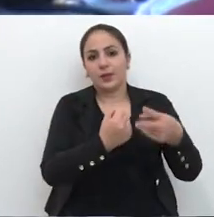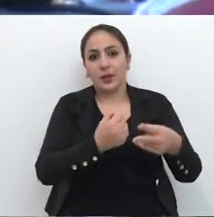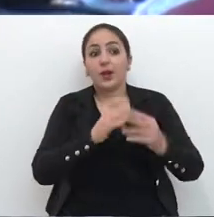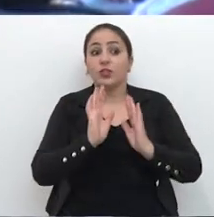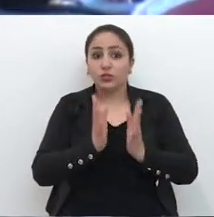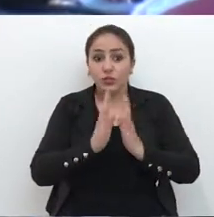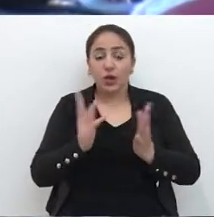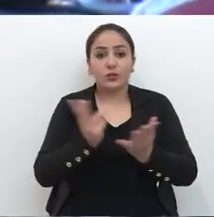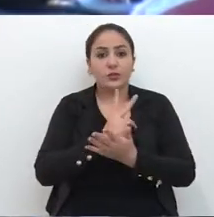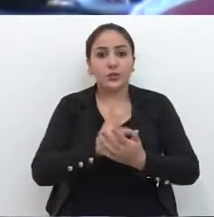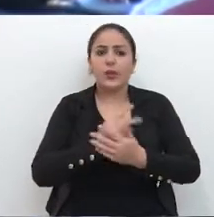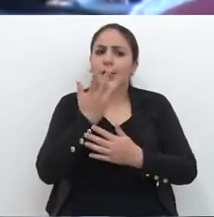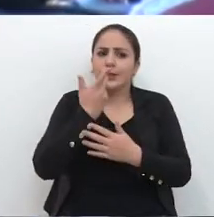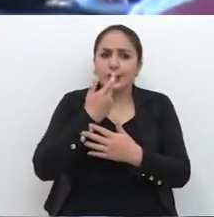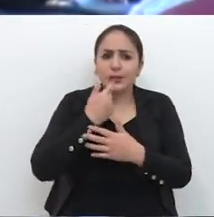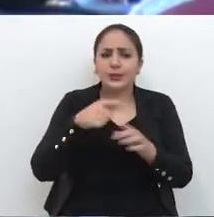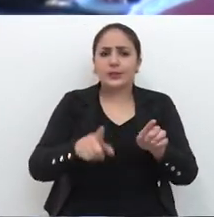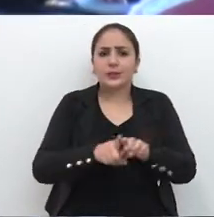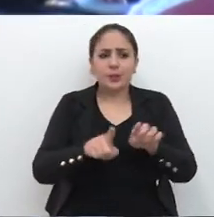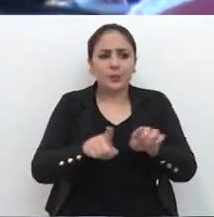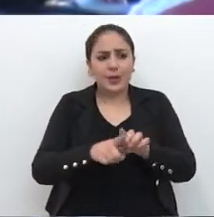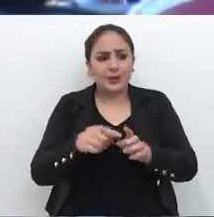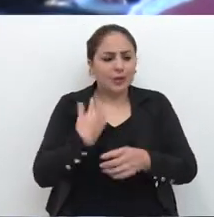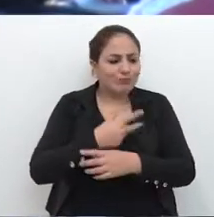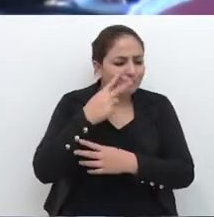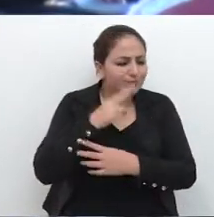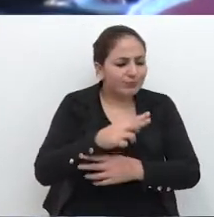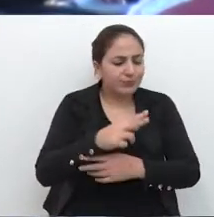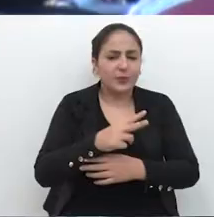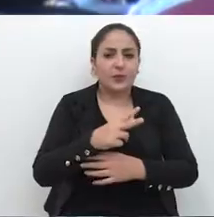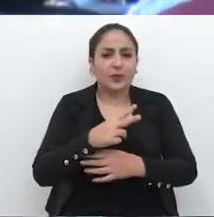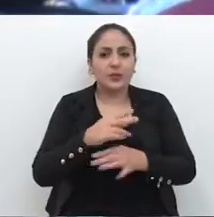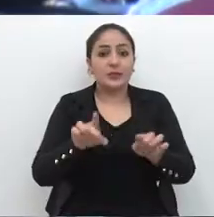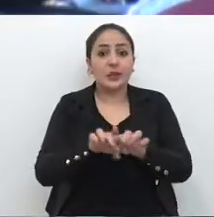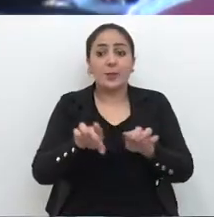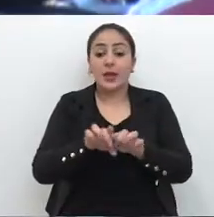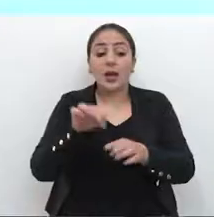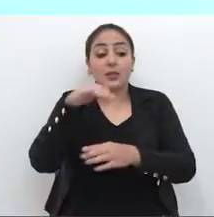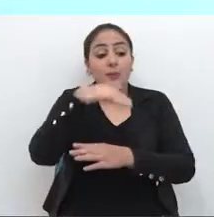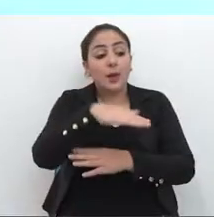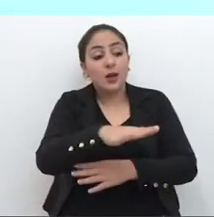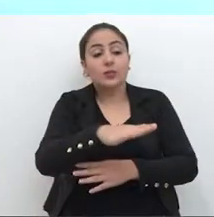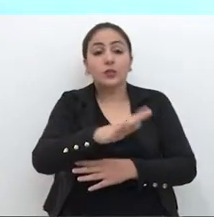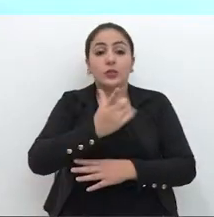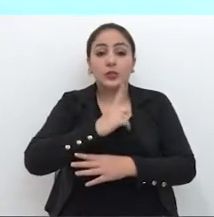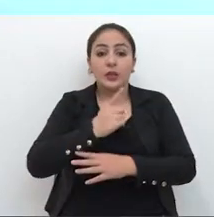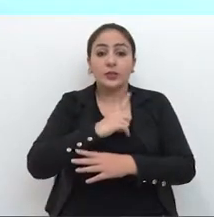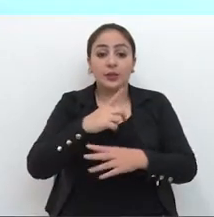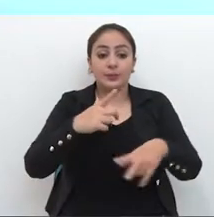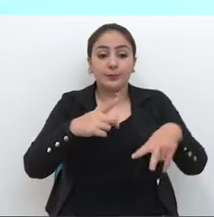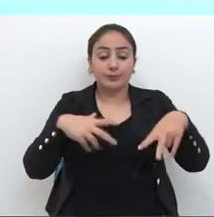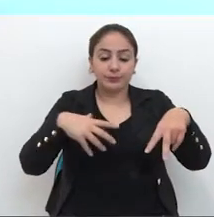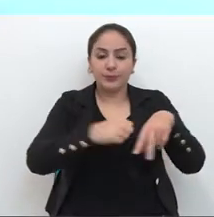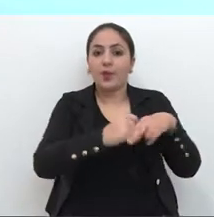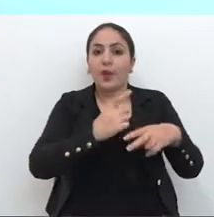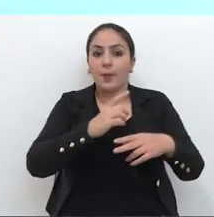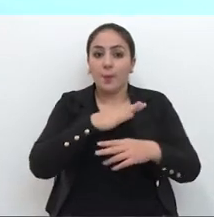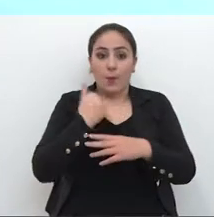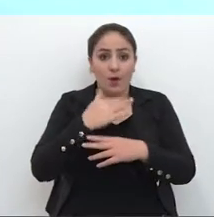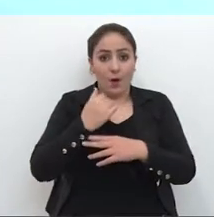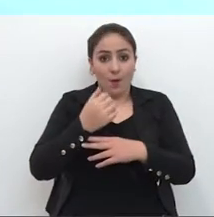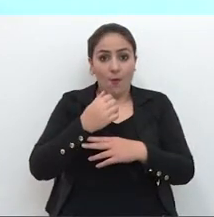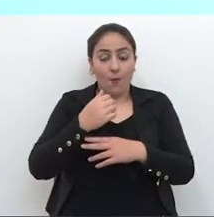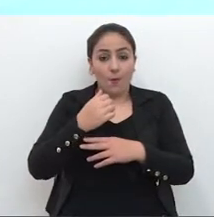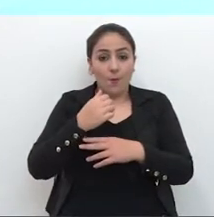fraturas, crianças atiradas aqui no chão. Nós tivemos, logo ali abaixo, um atropelamento com